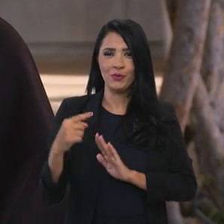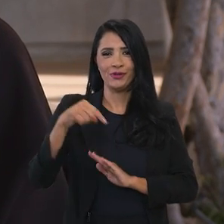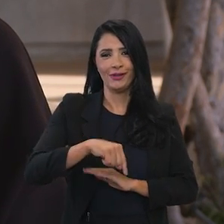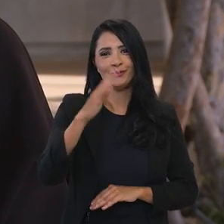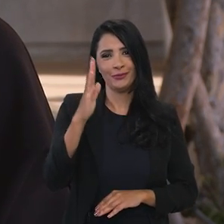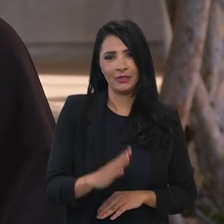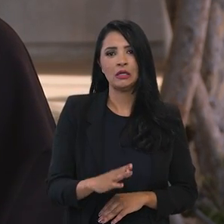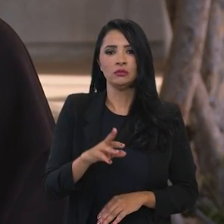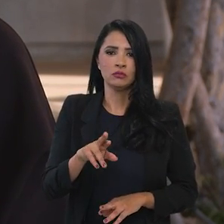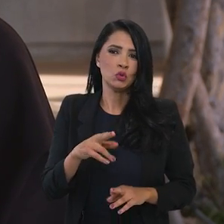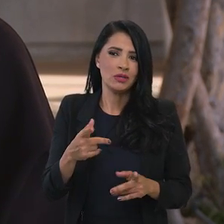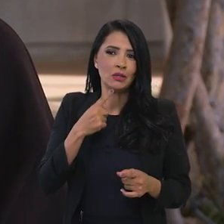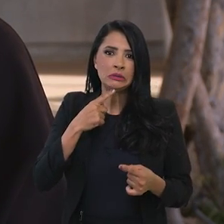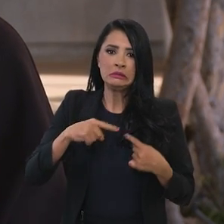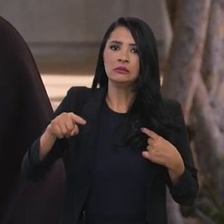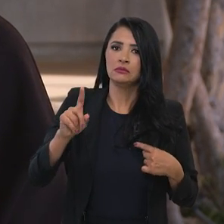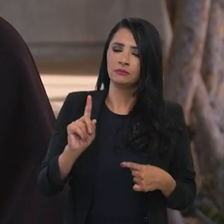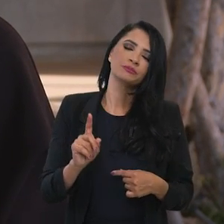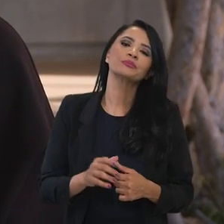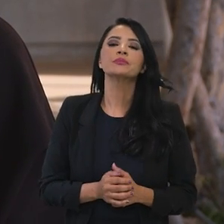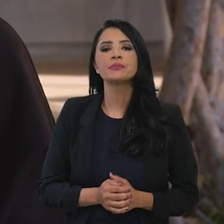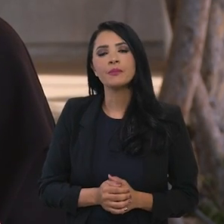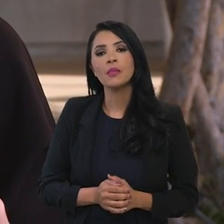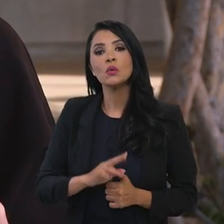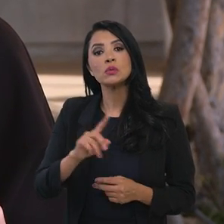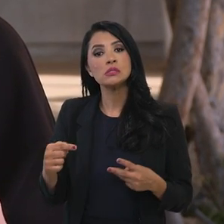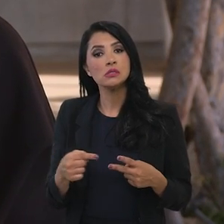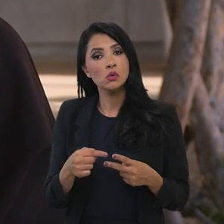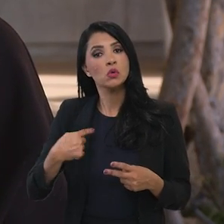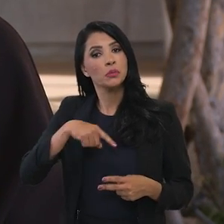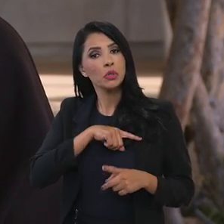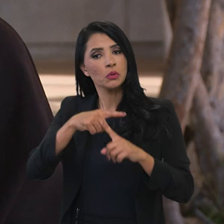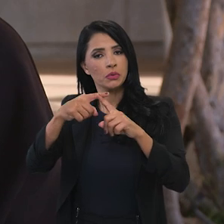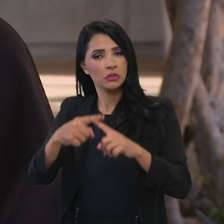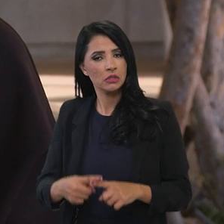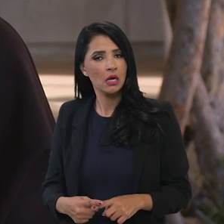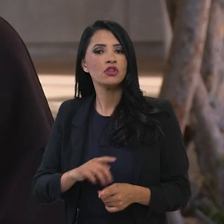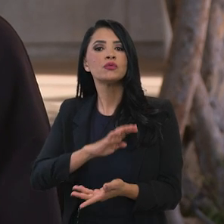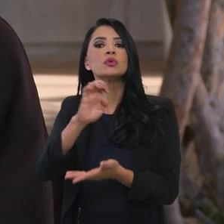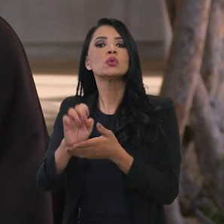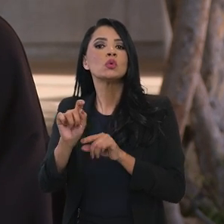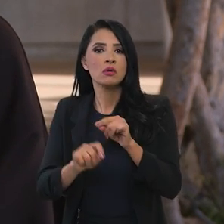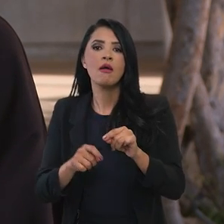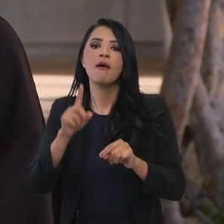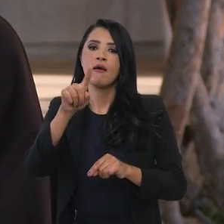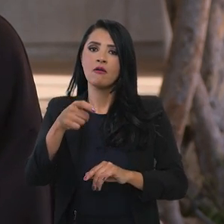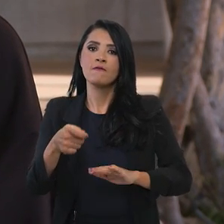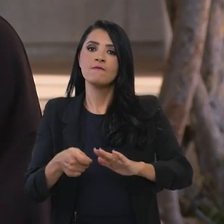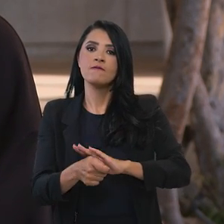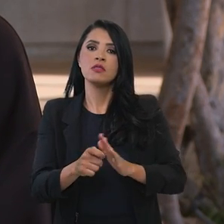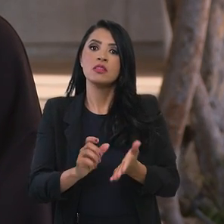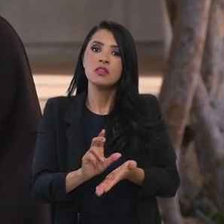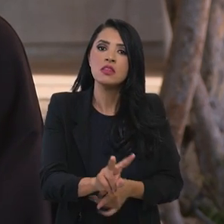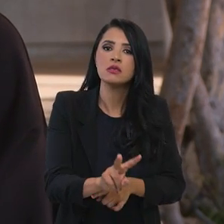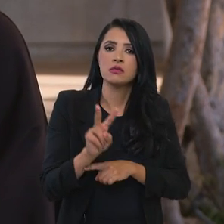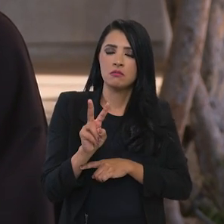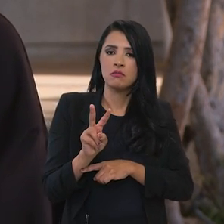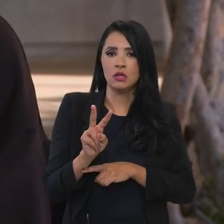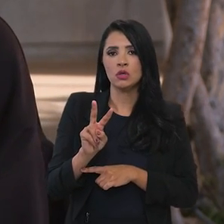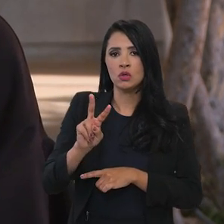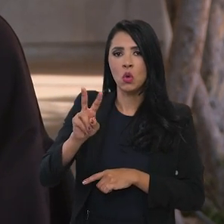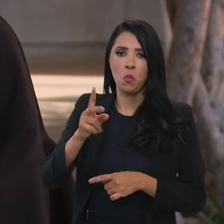competitividade exportadora é financiamento. ou seja, produtos que concorrem com o produto brasileiro no mercado exterior